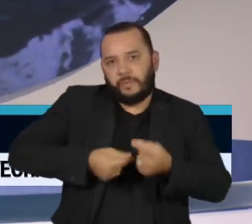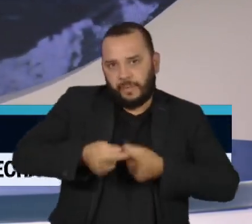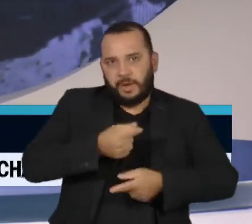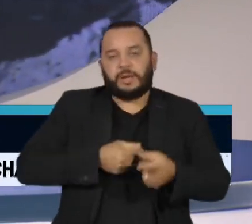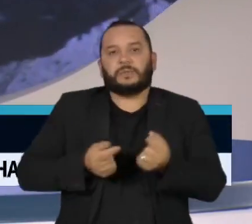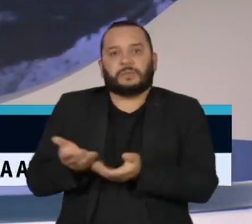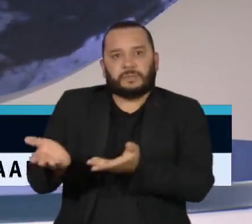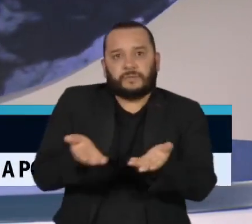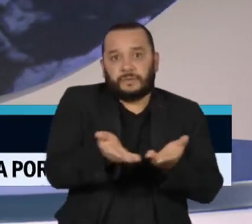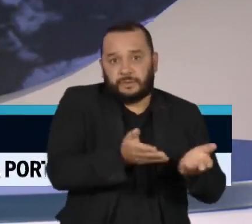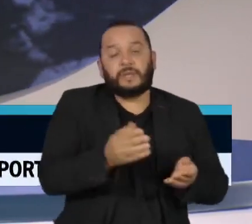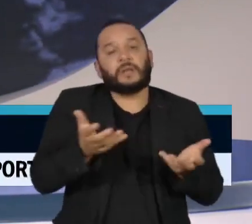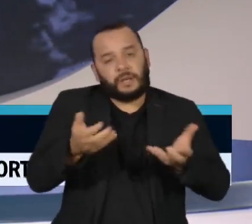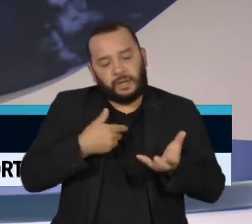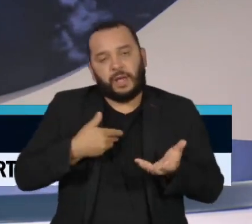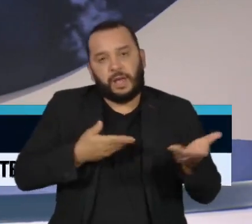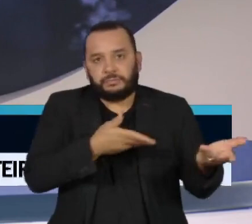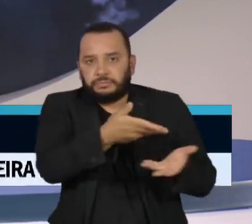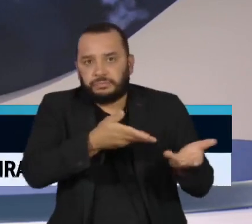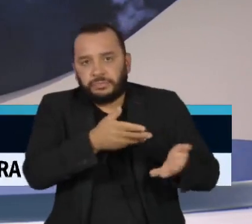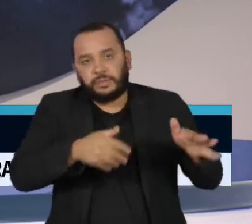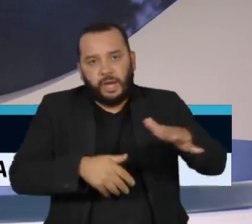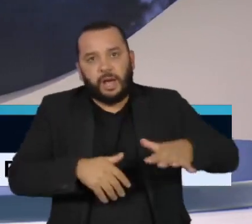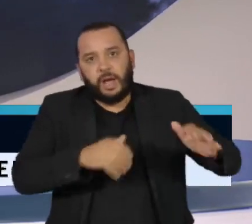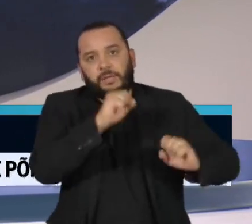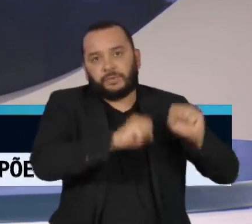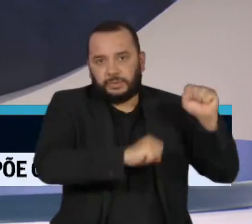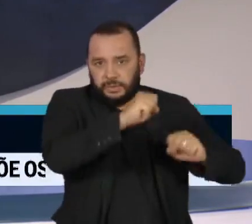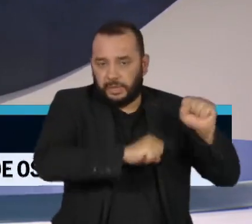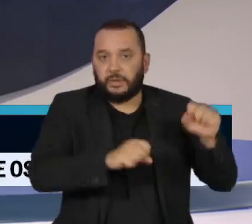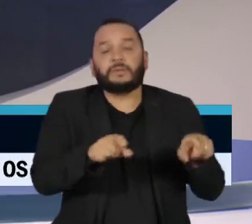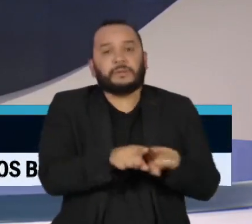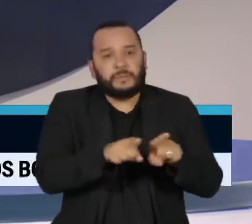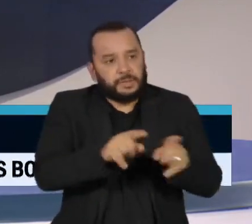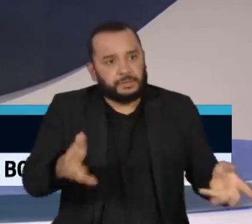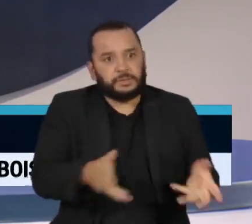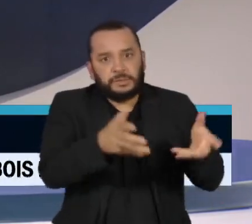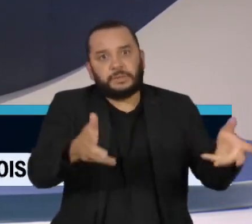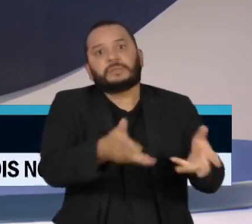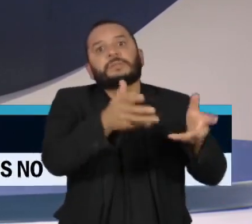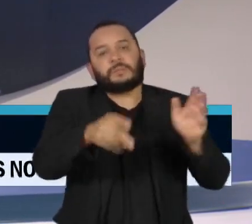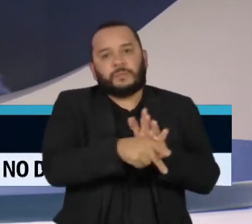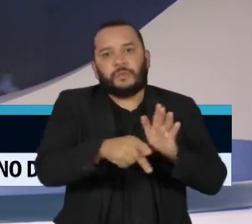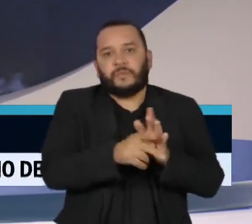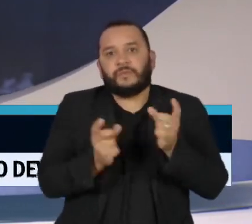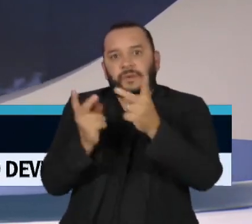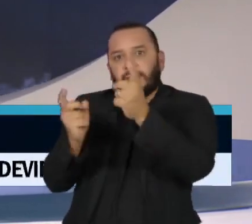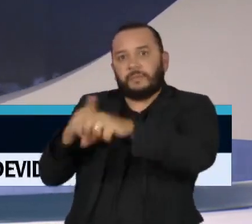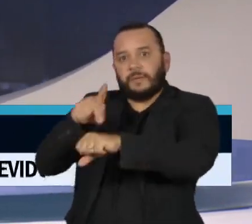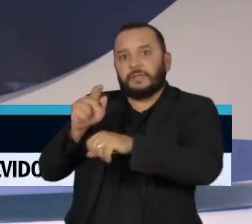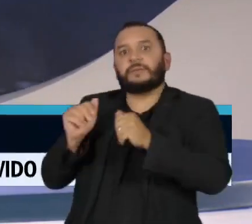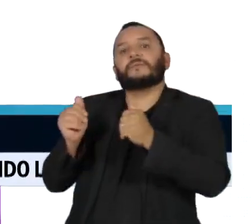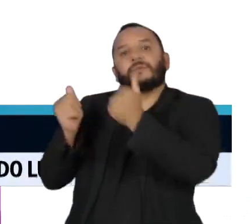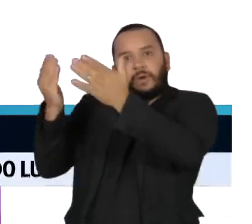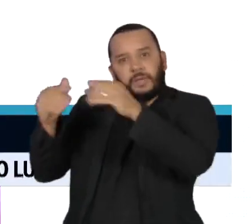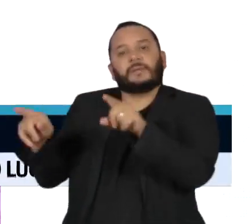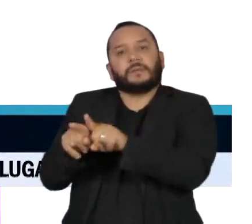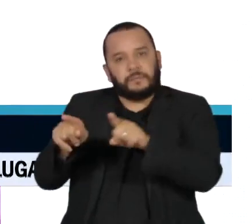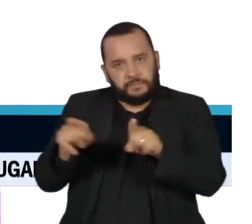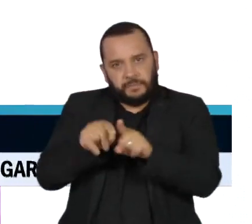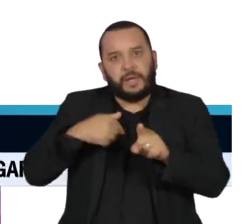diálogo com o setor industrial, incremento às exportações e o estímulo a uma produtividade com base socioambiental.